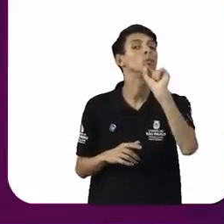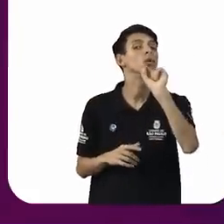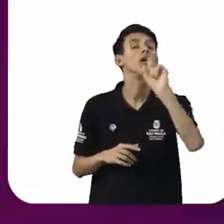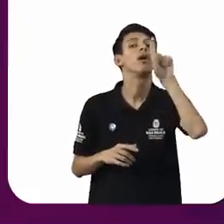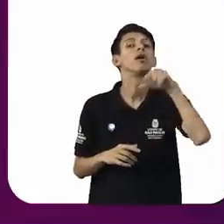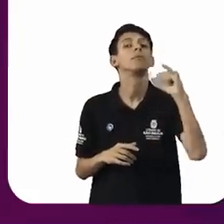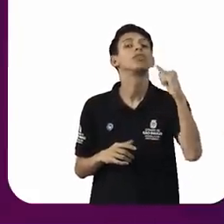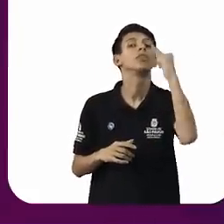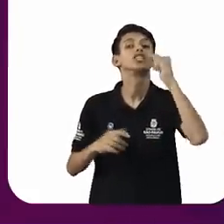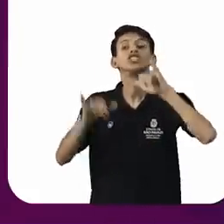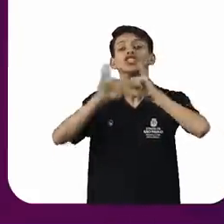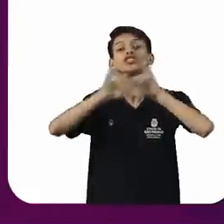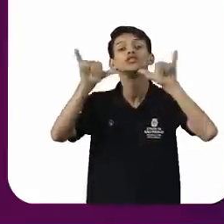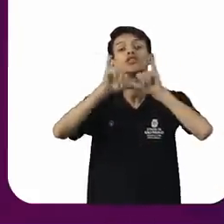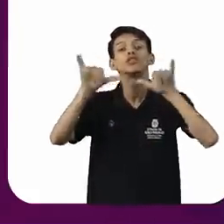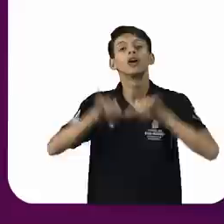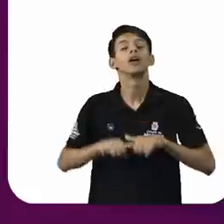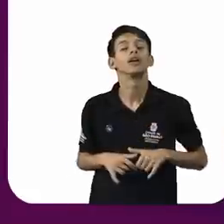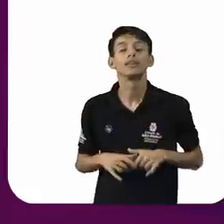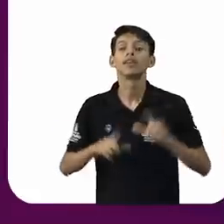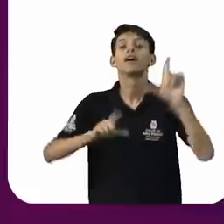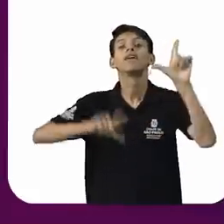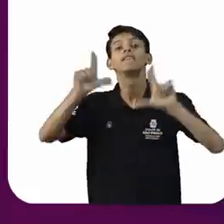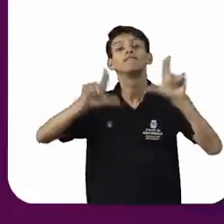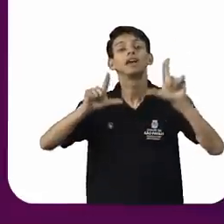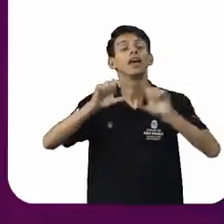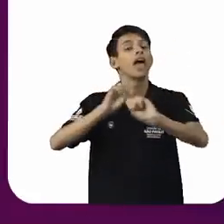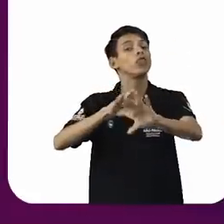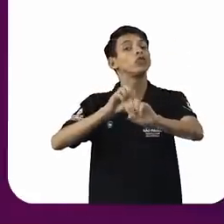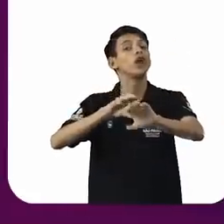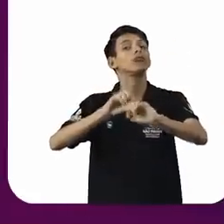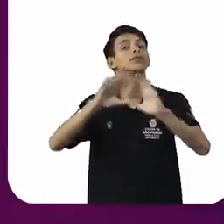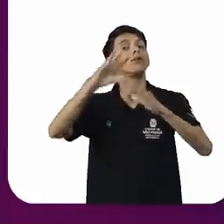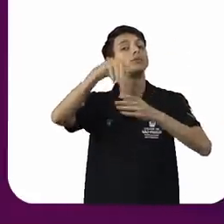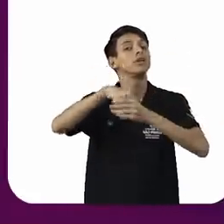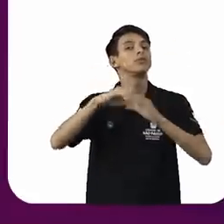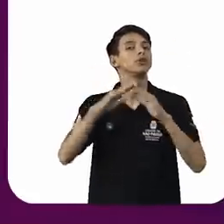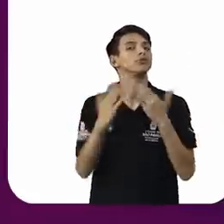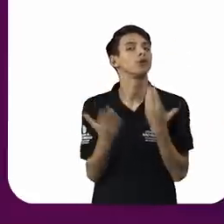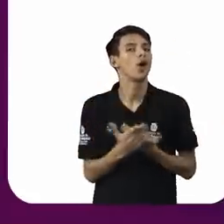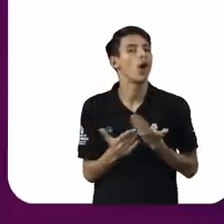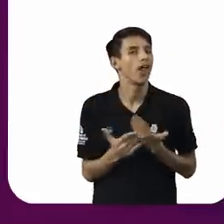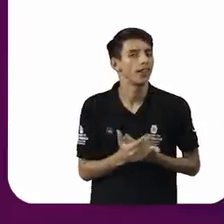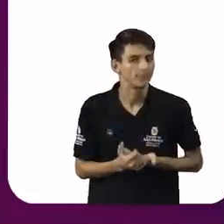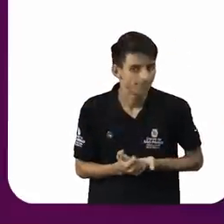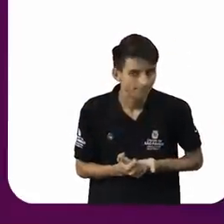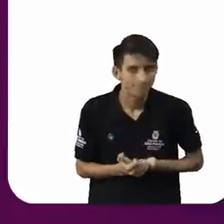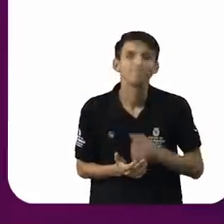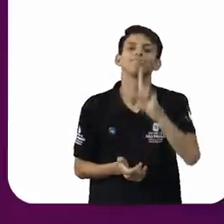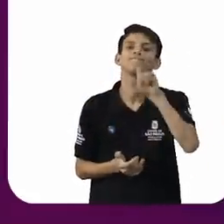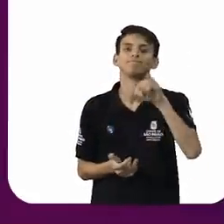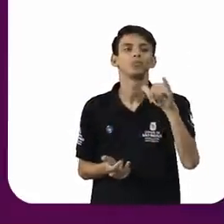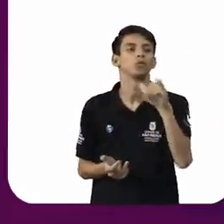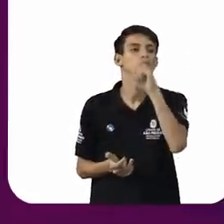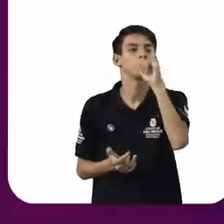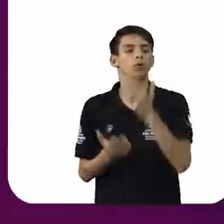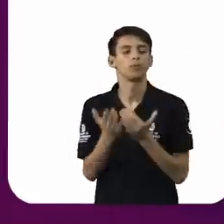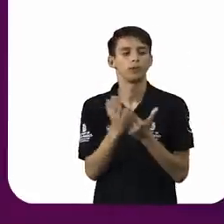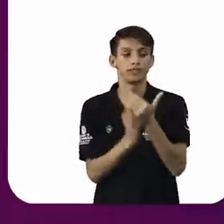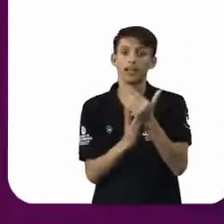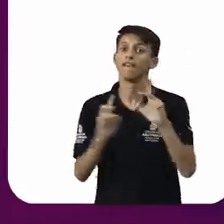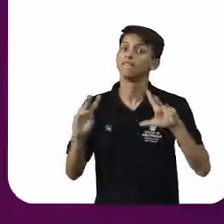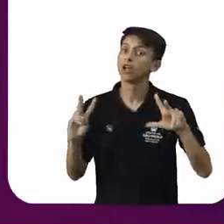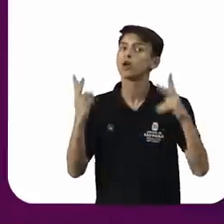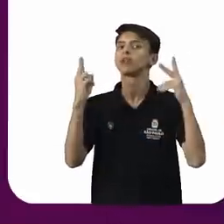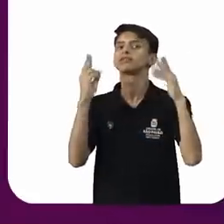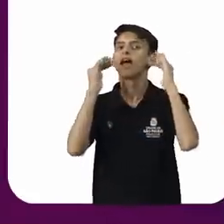publicidade? Qual é papel da propaganda? Qual é o papel da educação escolar? para você ingressar num sistema de